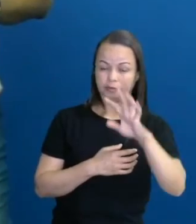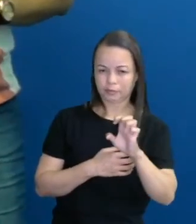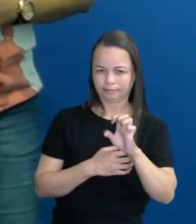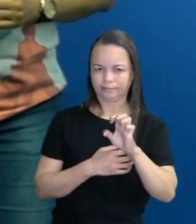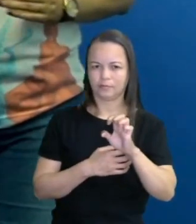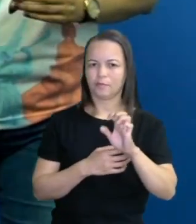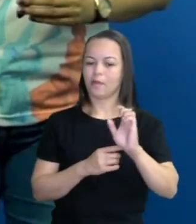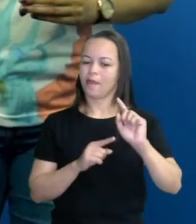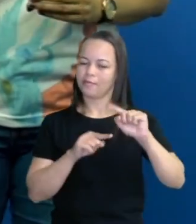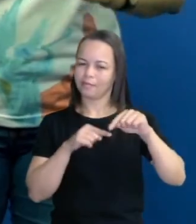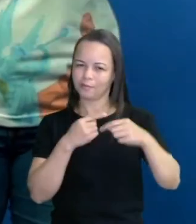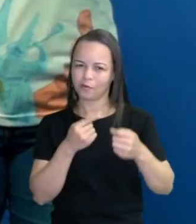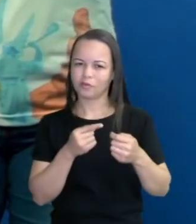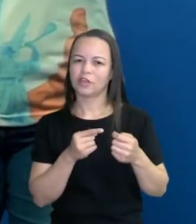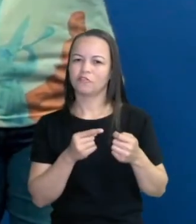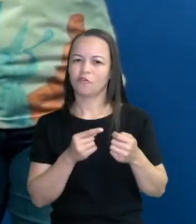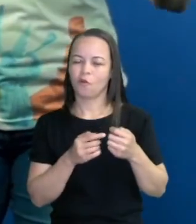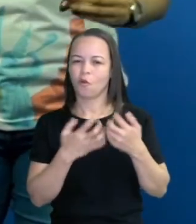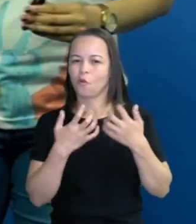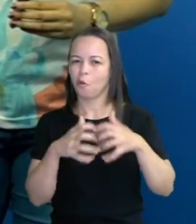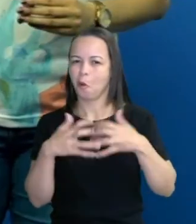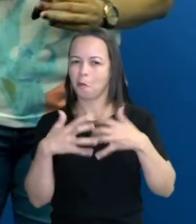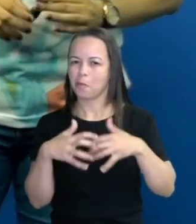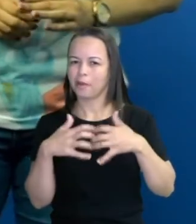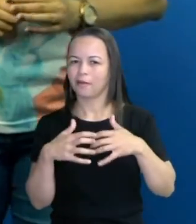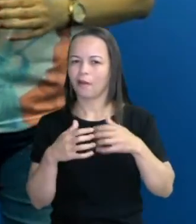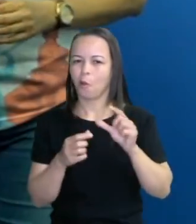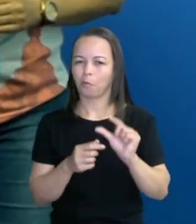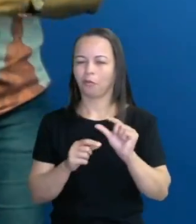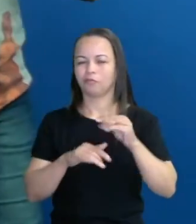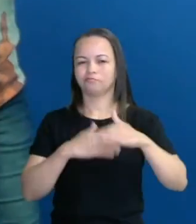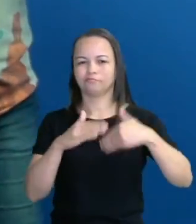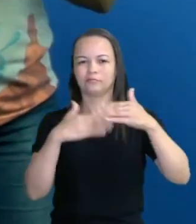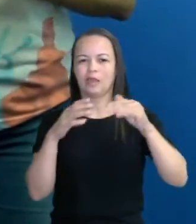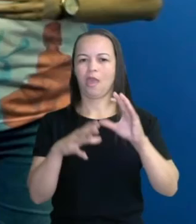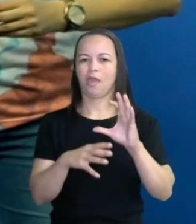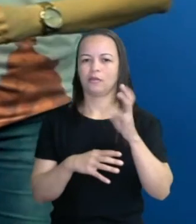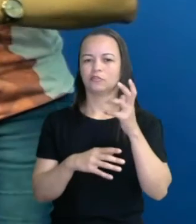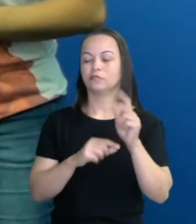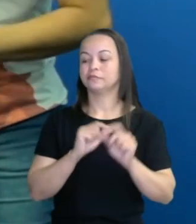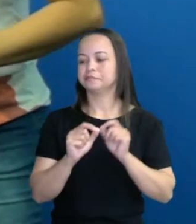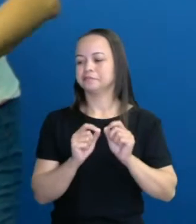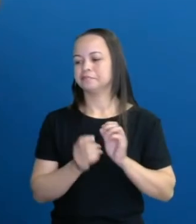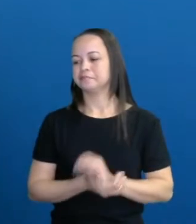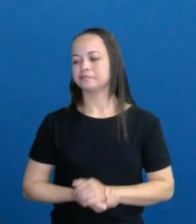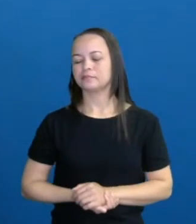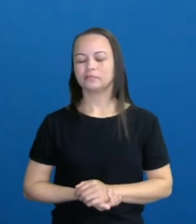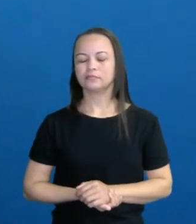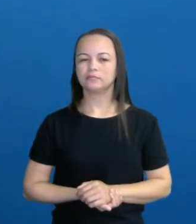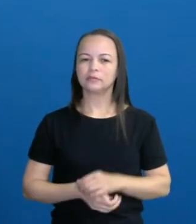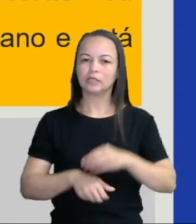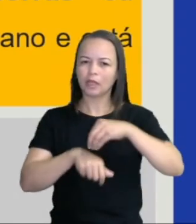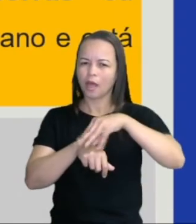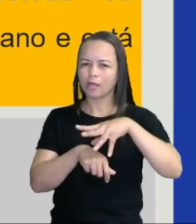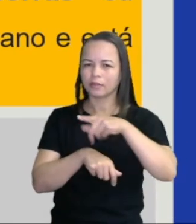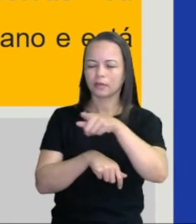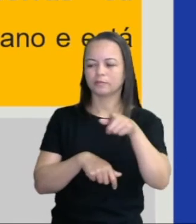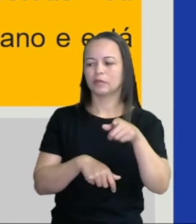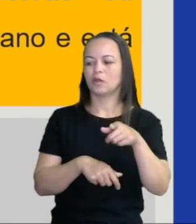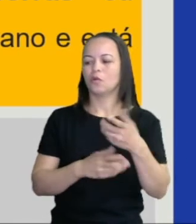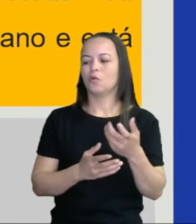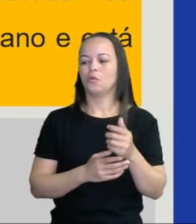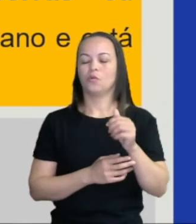na resolução do nosso problema. A gente vai ver uma solução diferenciada. Então, presta bem atenção aqui na dita. O algoritmo de